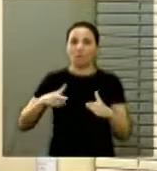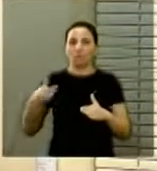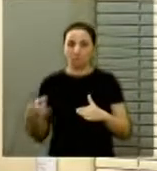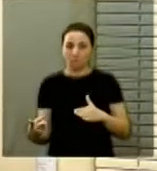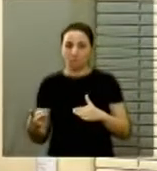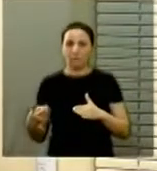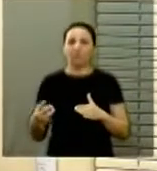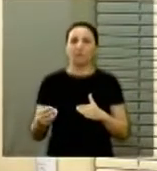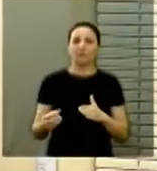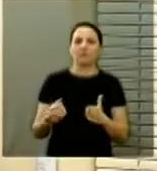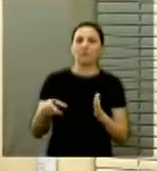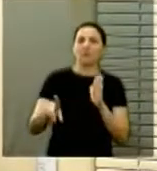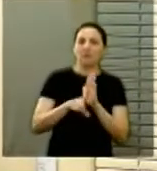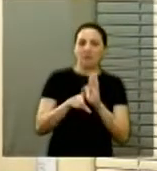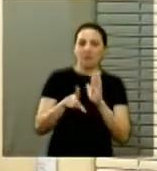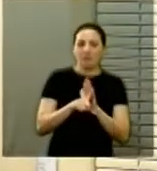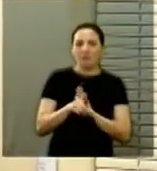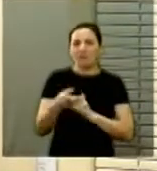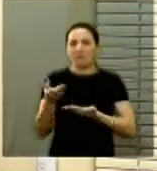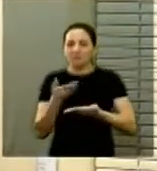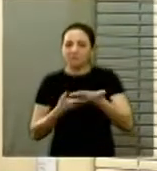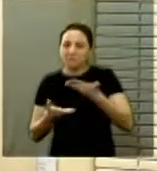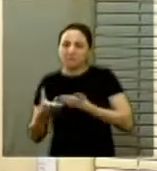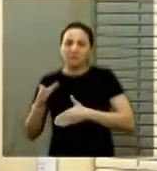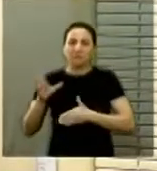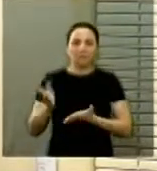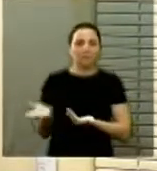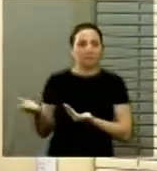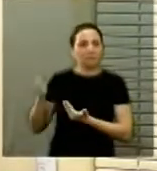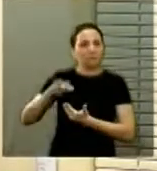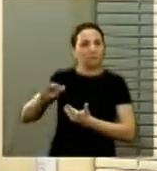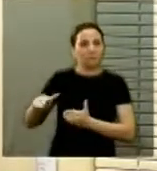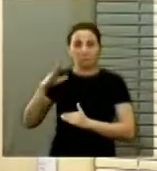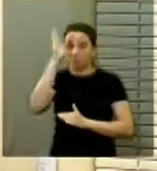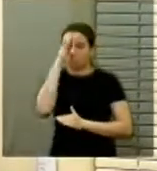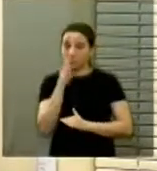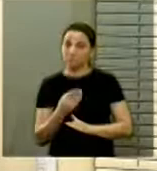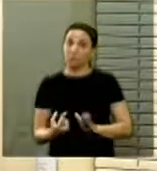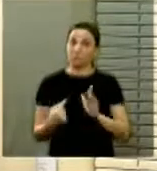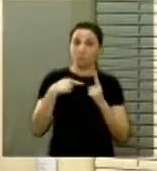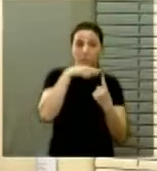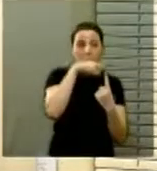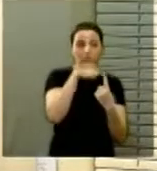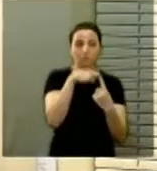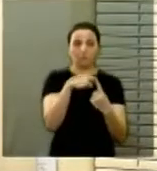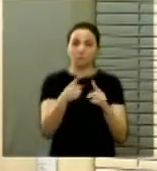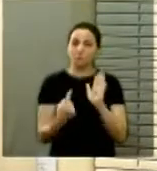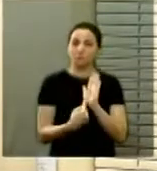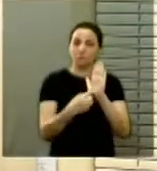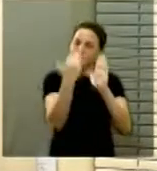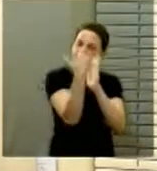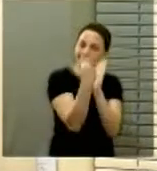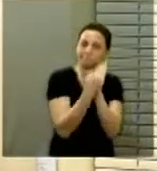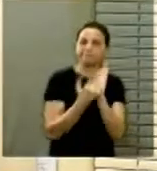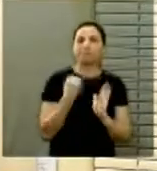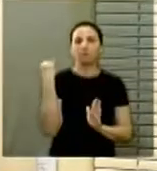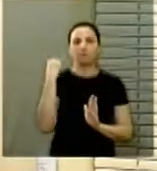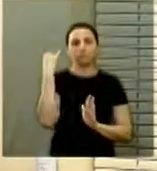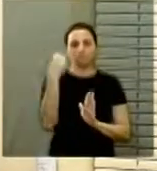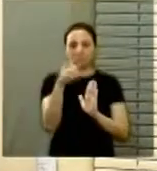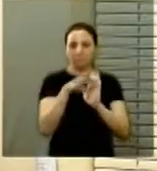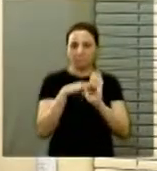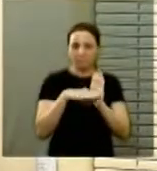ao recrudescimento da legislação que trata da criança e do adolescente no Brasil. Por esse motivo, ressaltam-se alguns pontos importantes abaixo